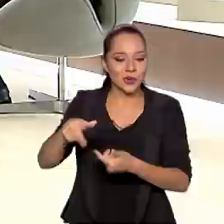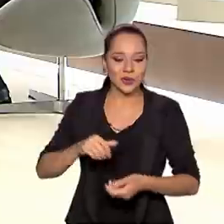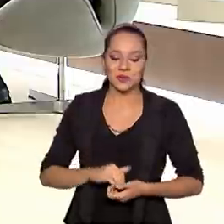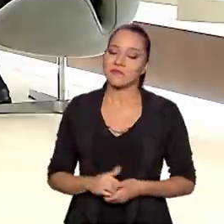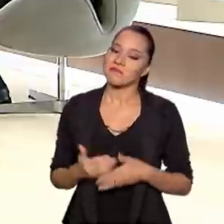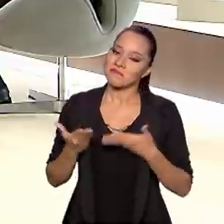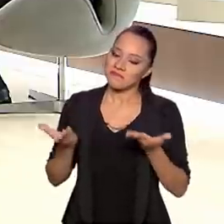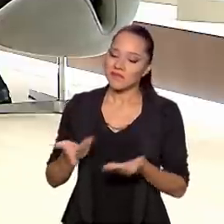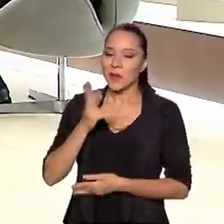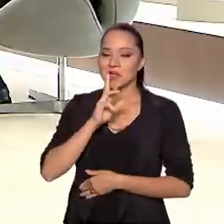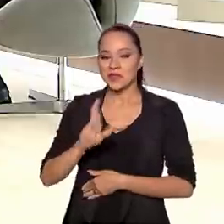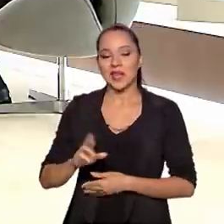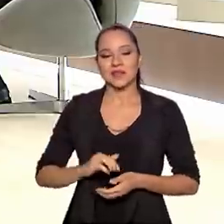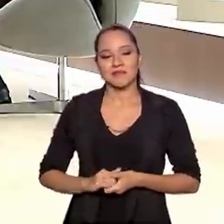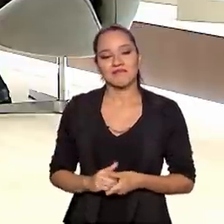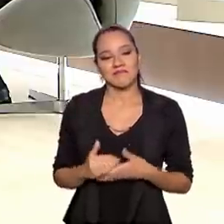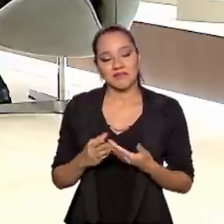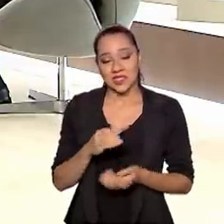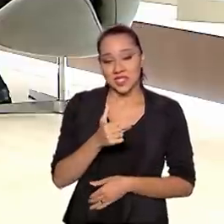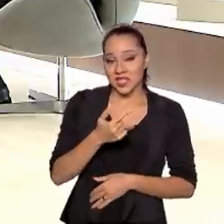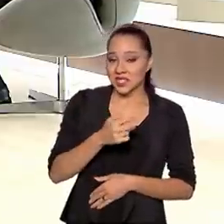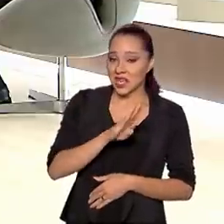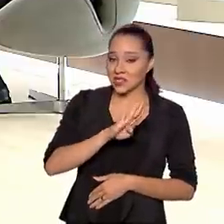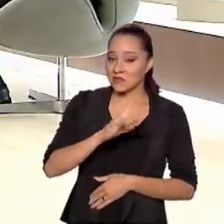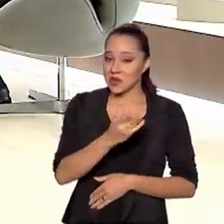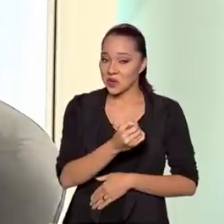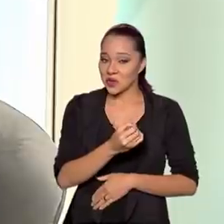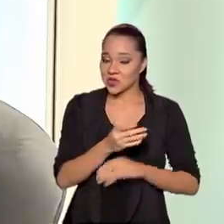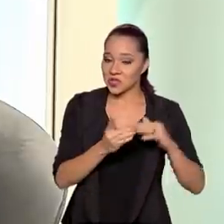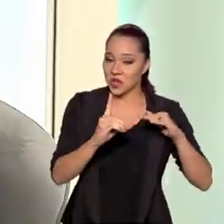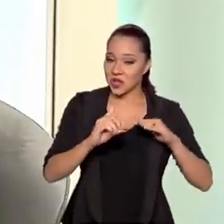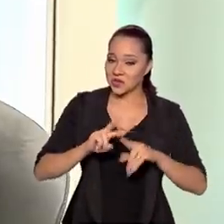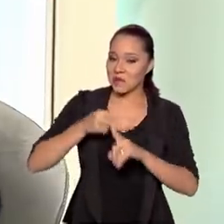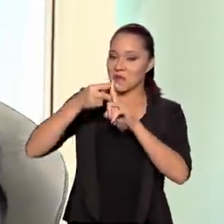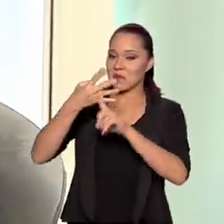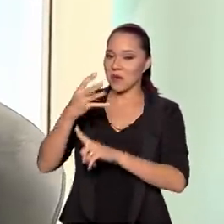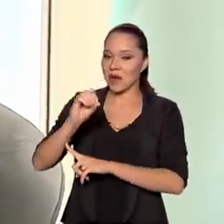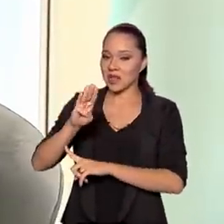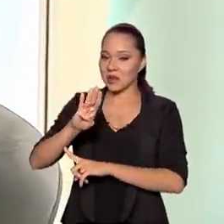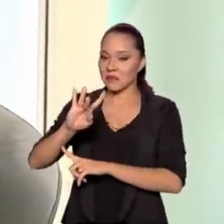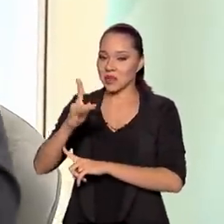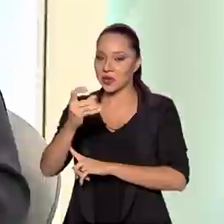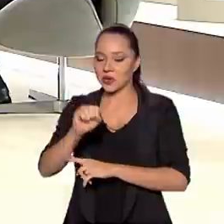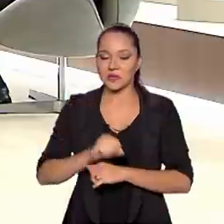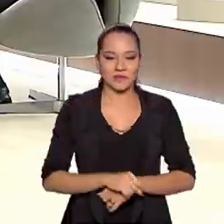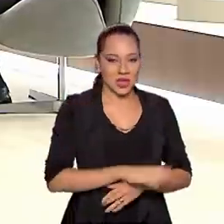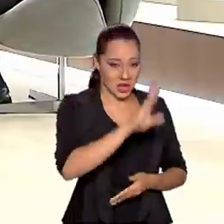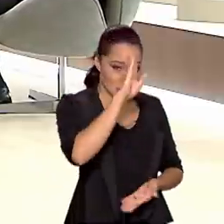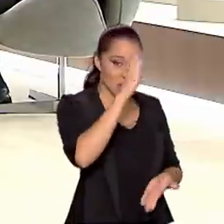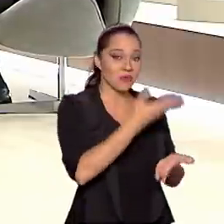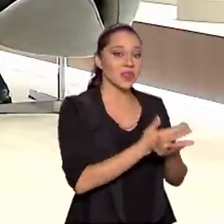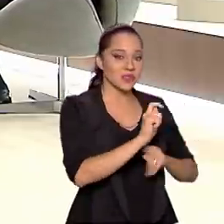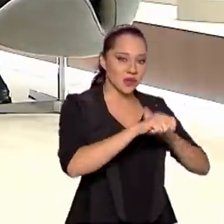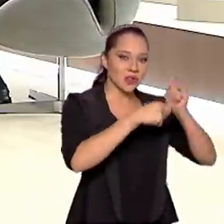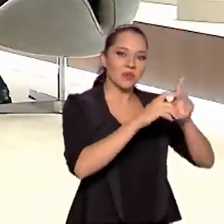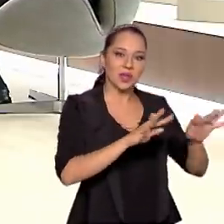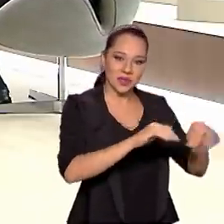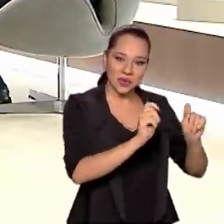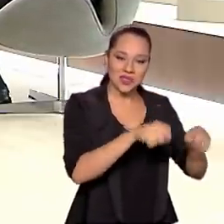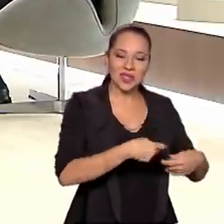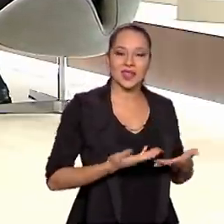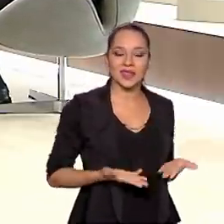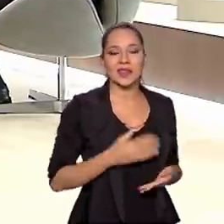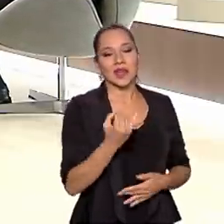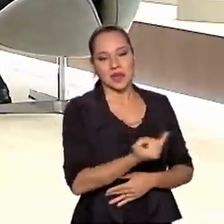E está aí o resultado, né? De 17 bilhões de dólares para mais de 40 bilhões de dólares. E confiança na economia é tudo, né? Sim, é verdade.